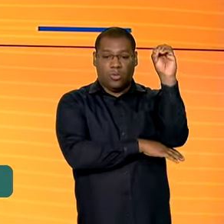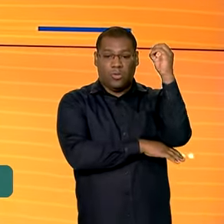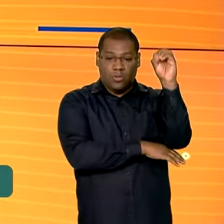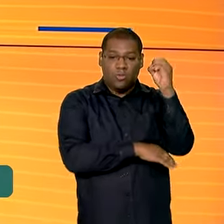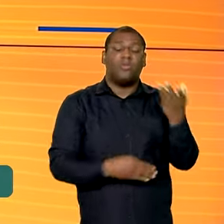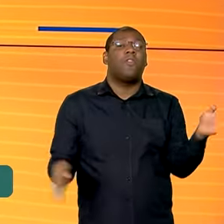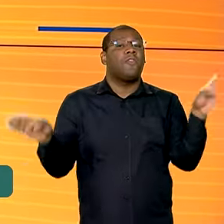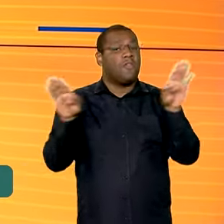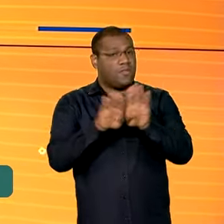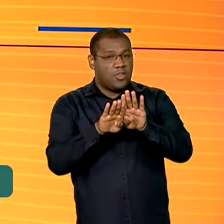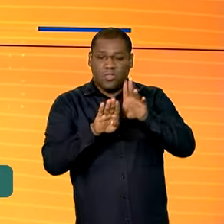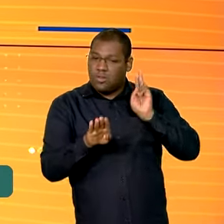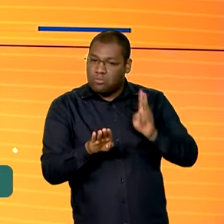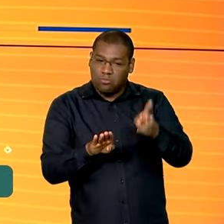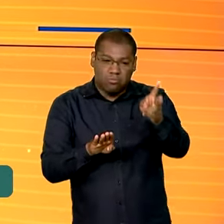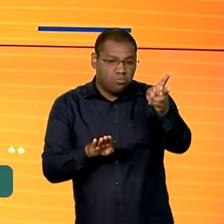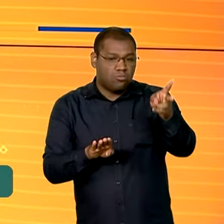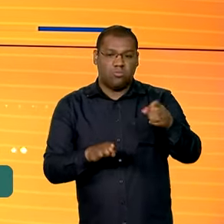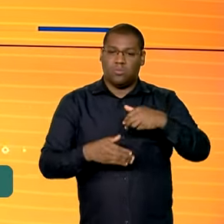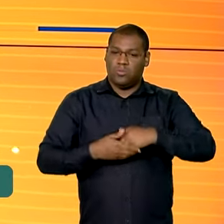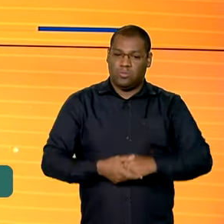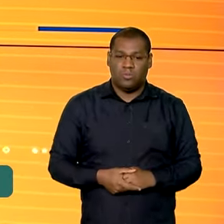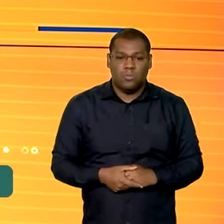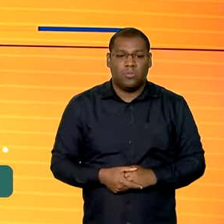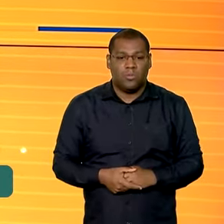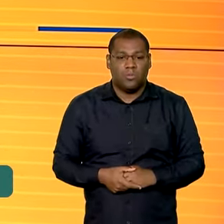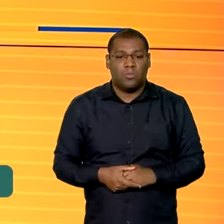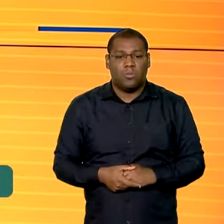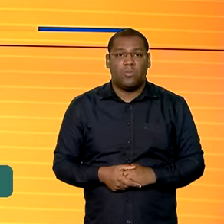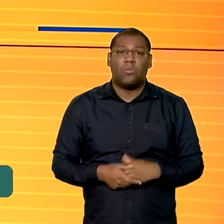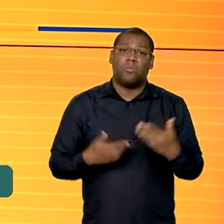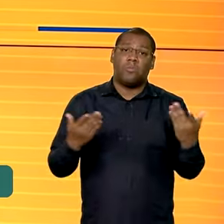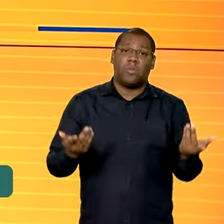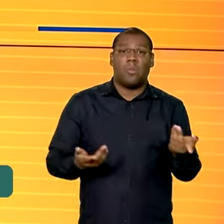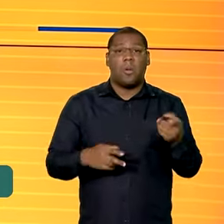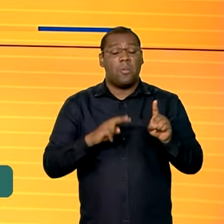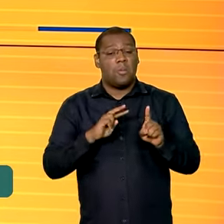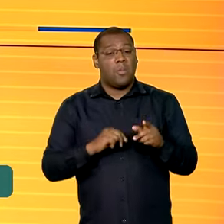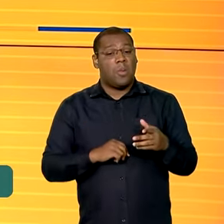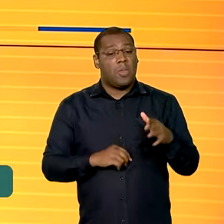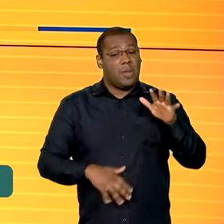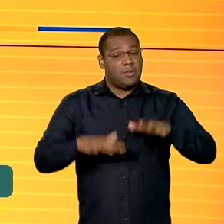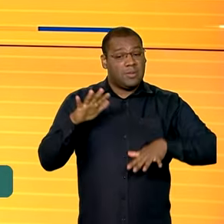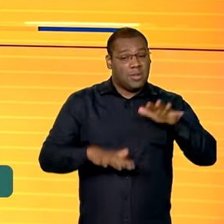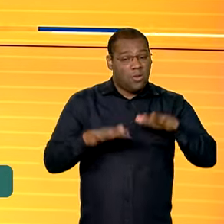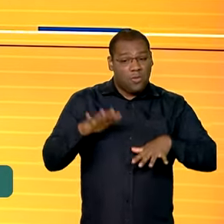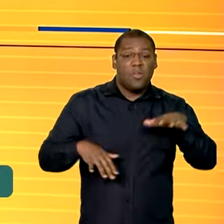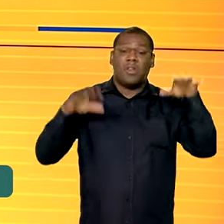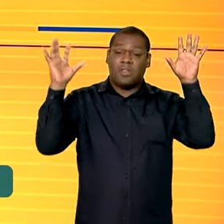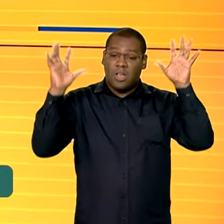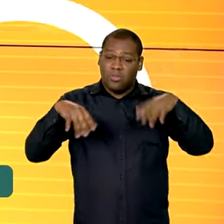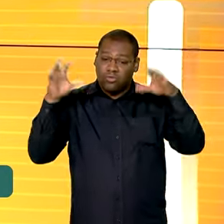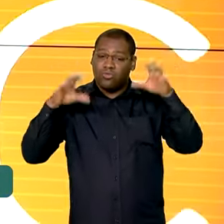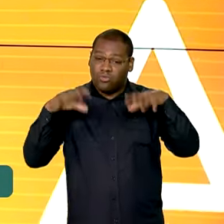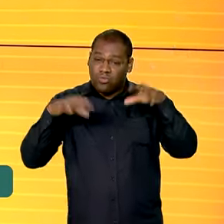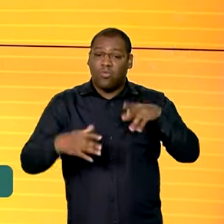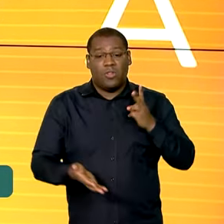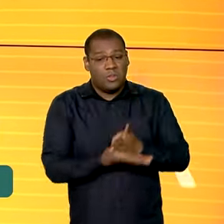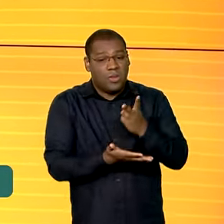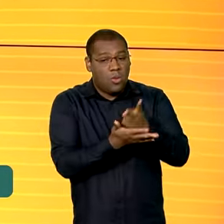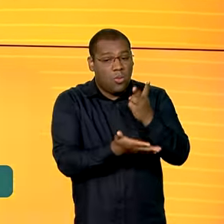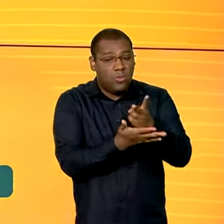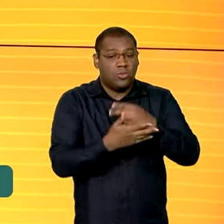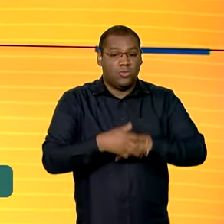fechado por tempo indeterminado. Em relação à meteorologia, ainda existe previsão de chuvas na região. O